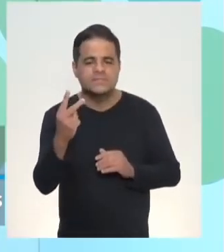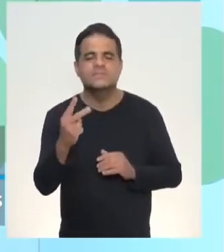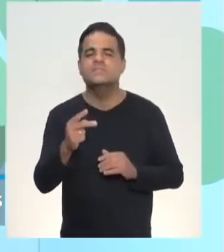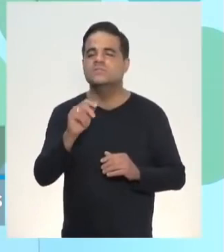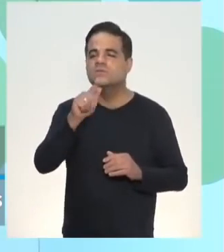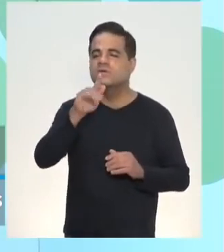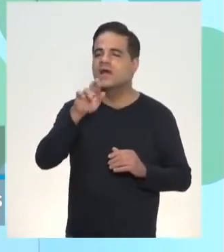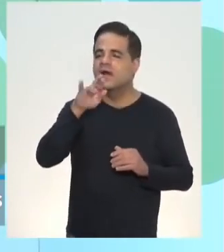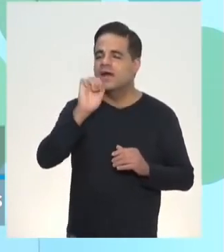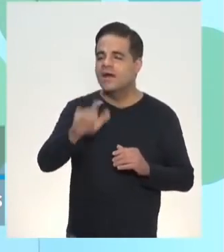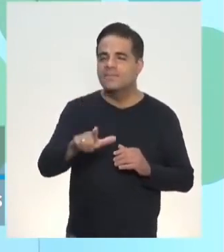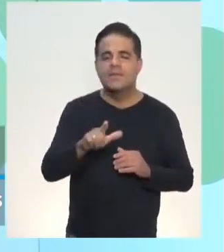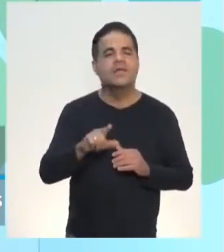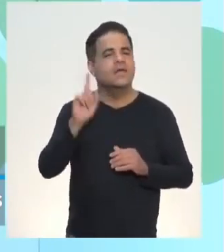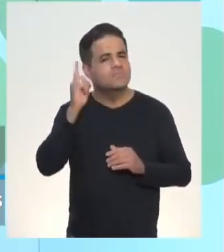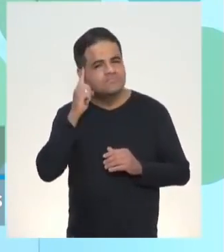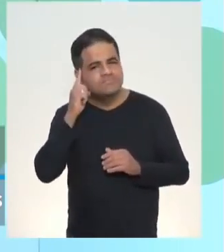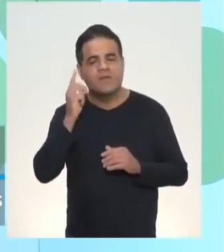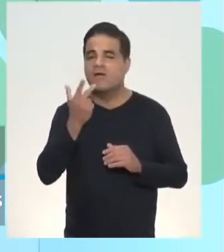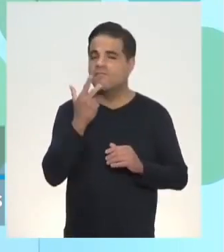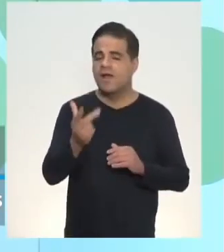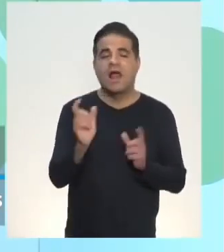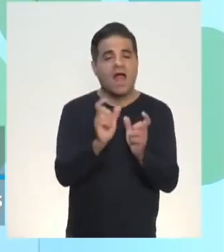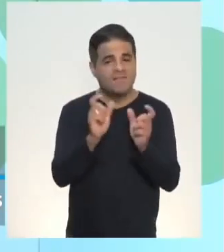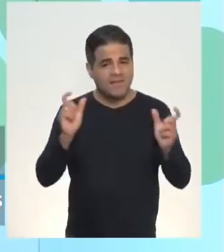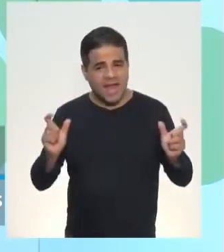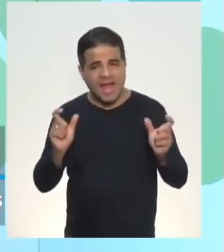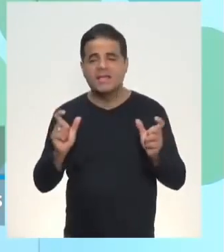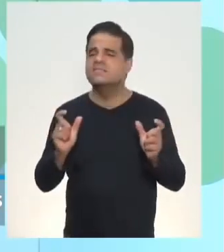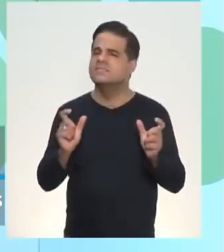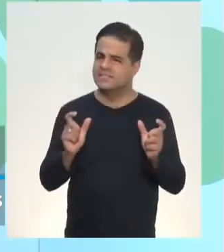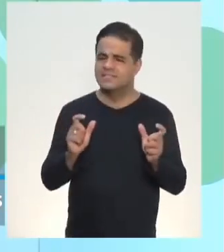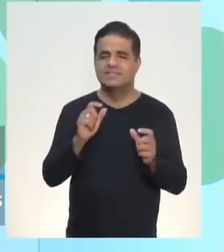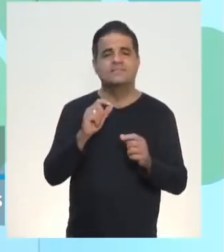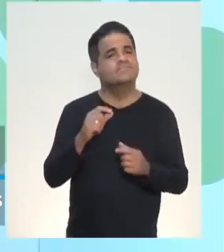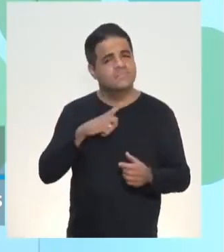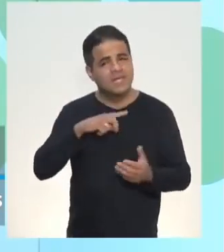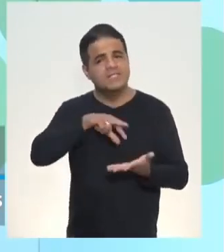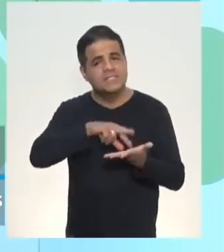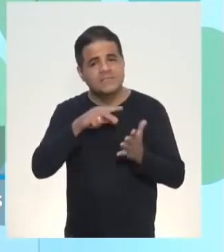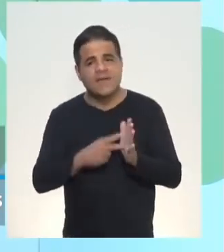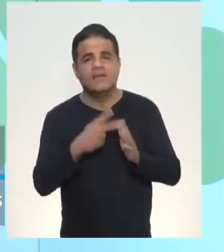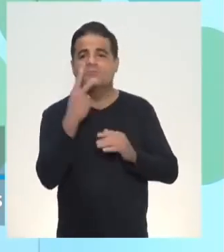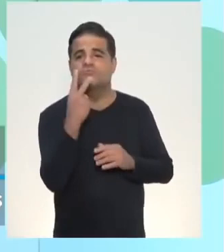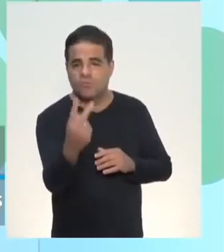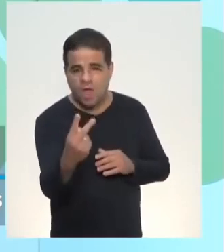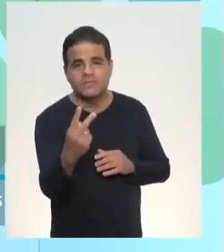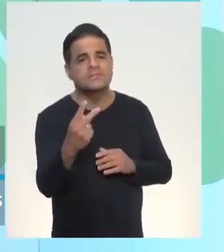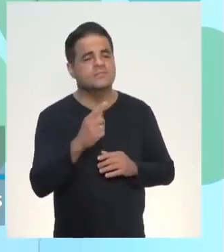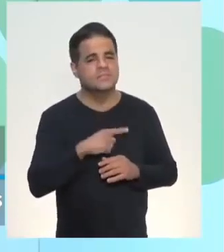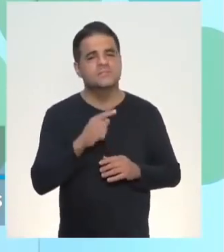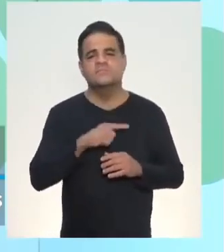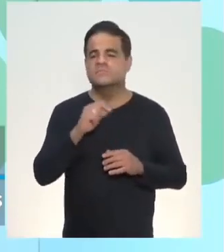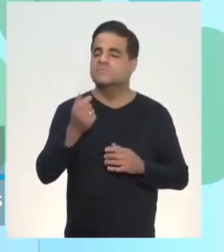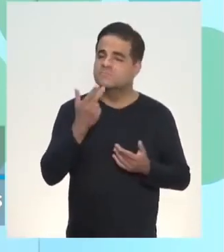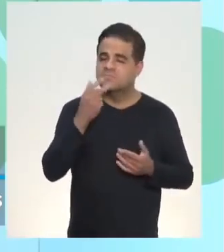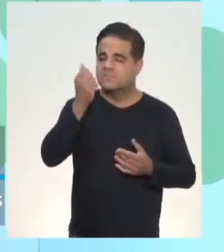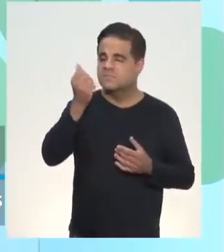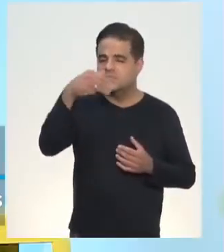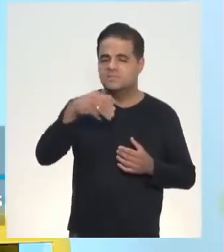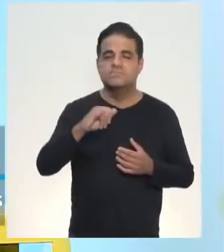ele responde. A frase está ambígua, assim como o Enzo, ambiguidade. Isso mesmo.